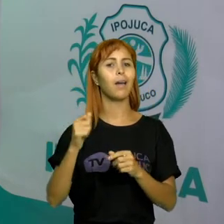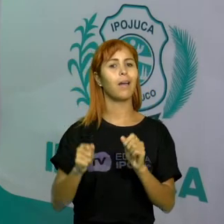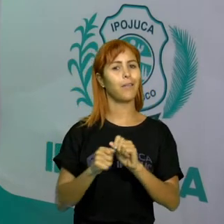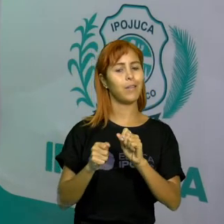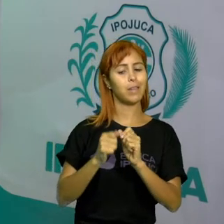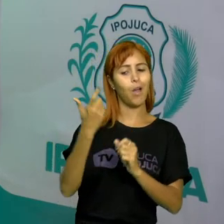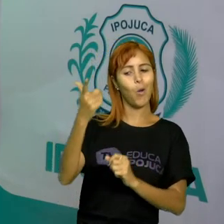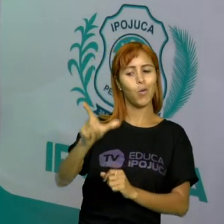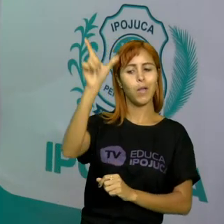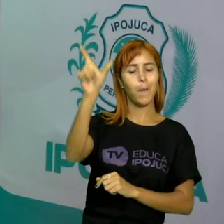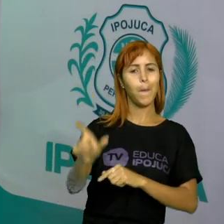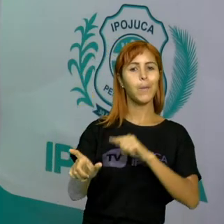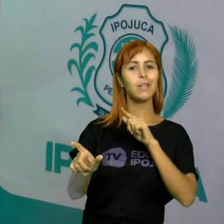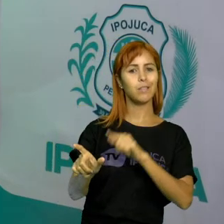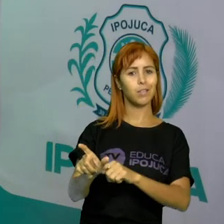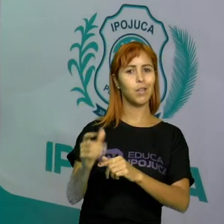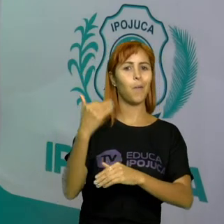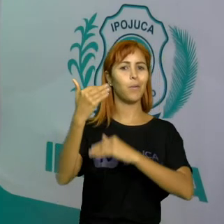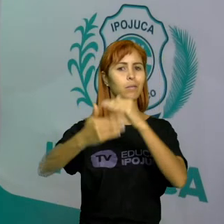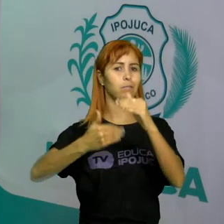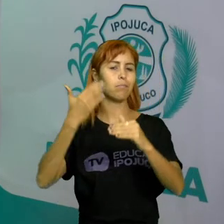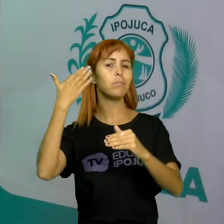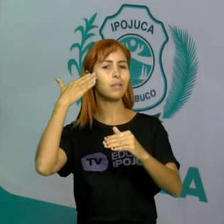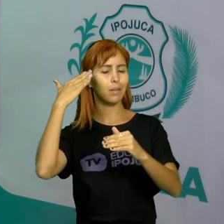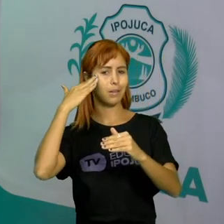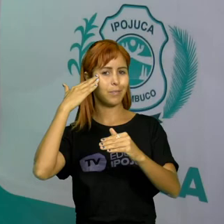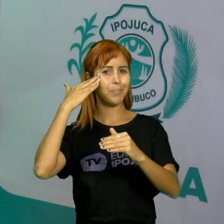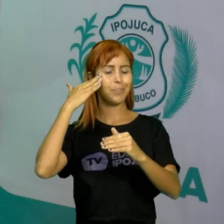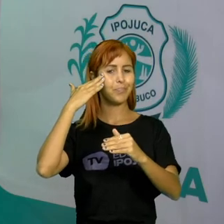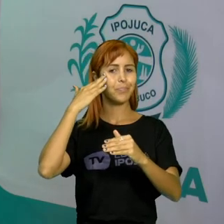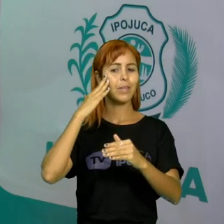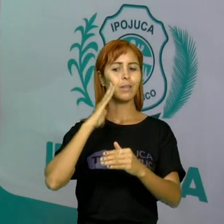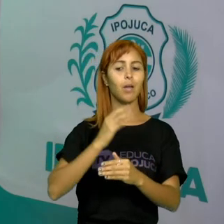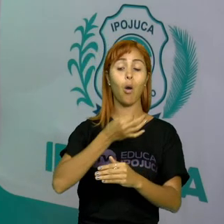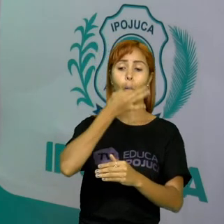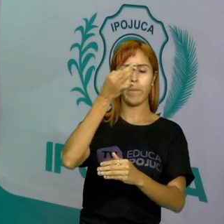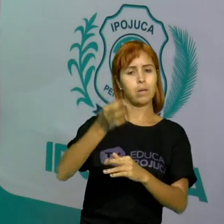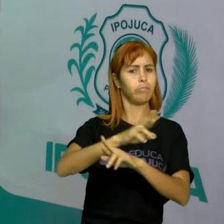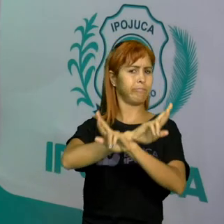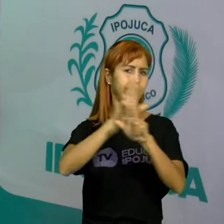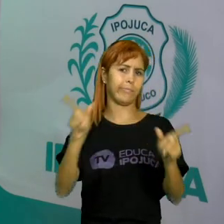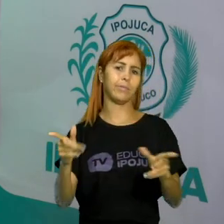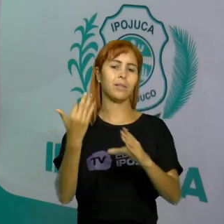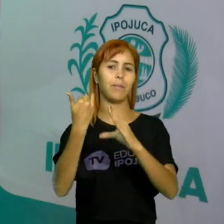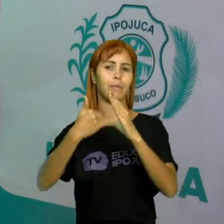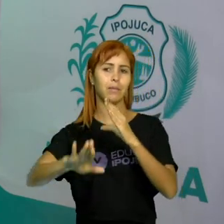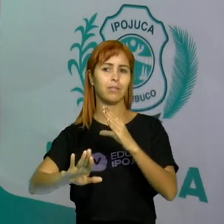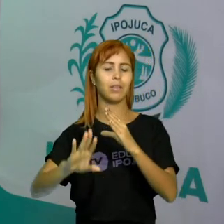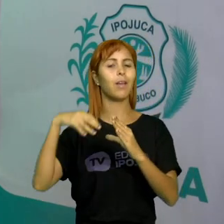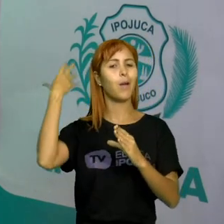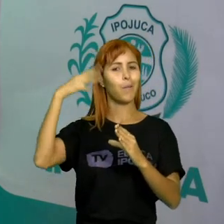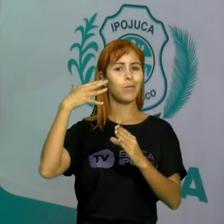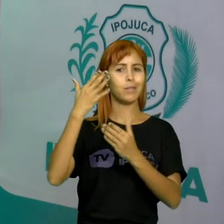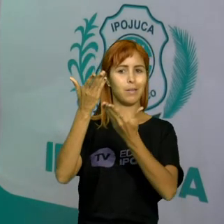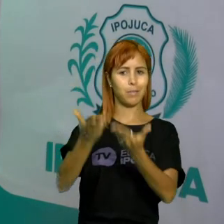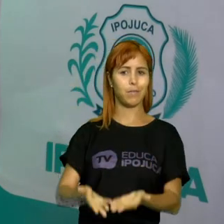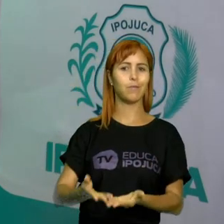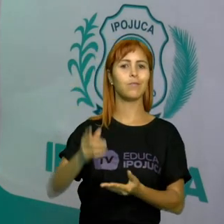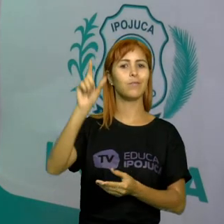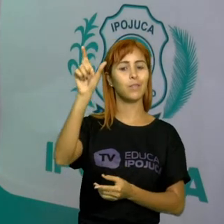outra pessoa também tenha um processo de compreensão e tenha um olhar diferenciado dessa mensagem que essa música passa para você.